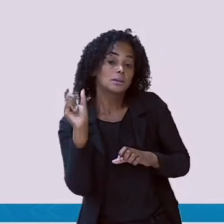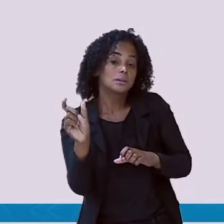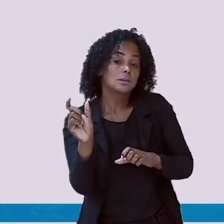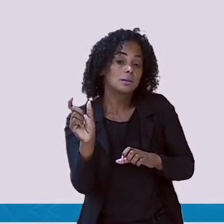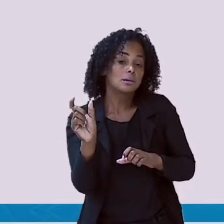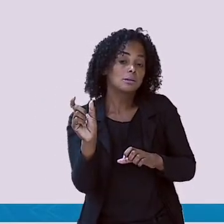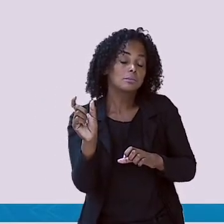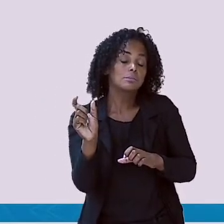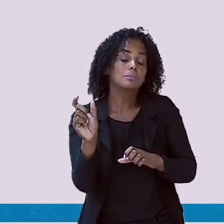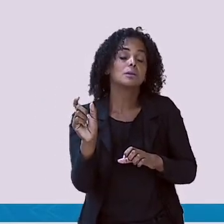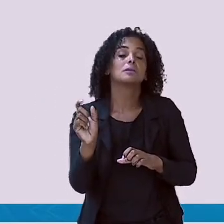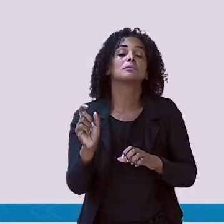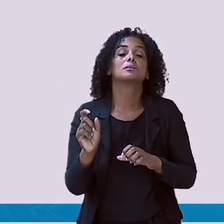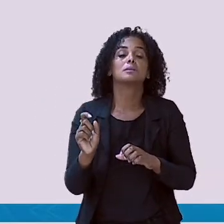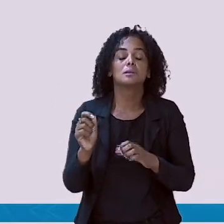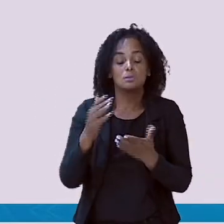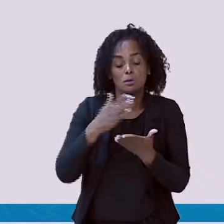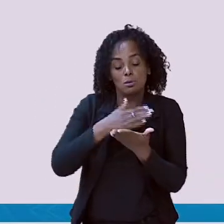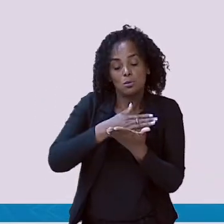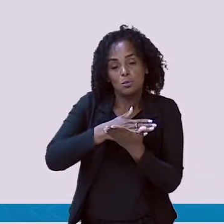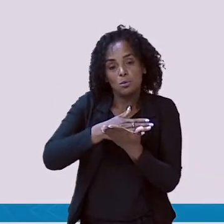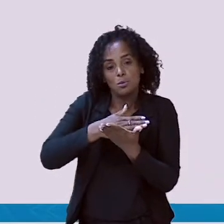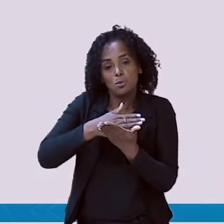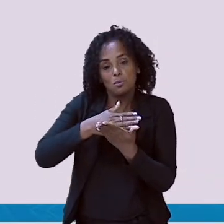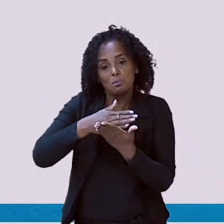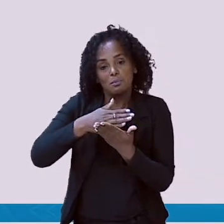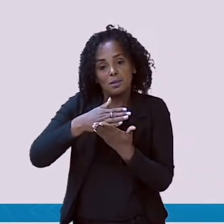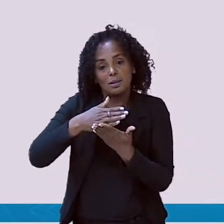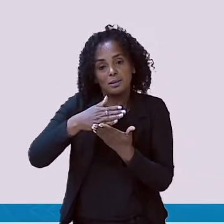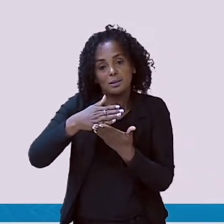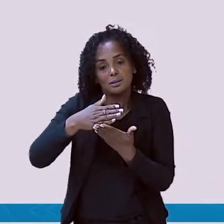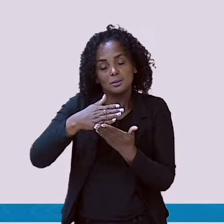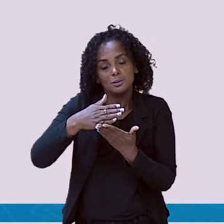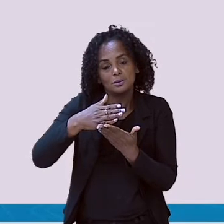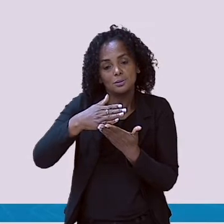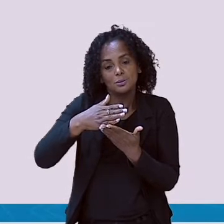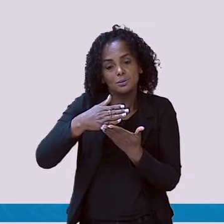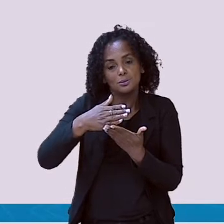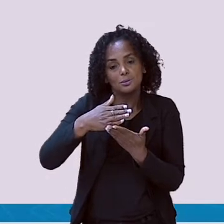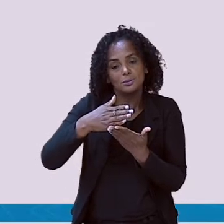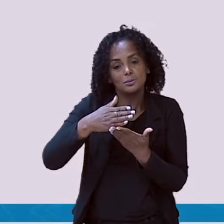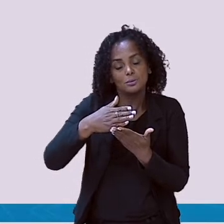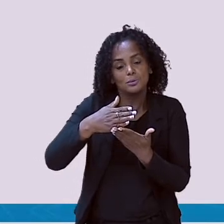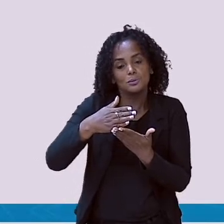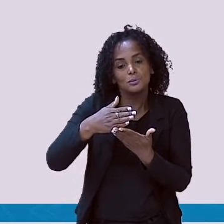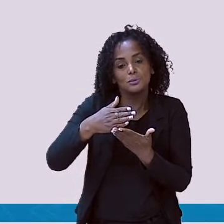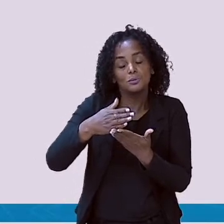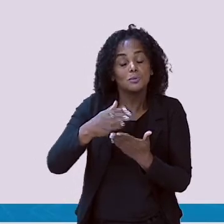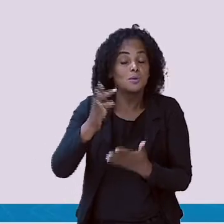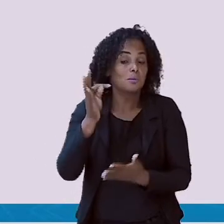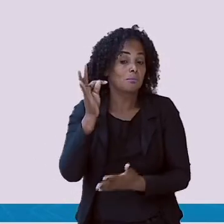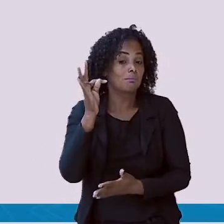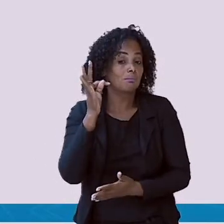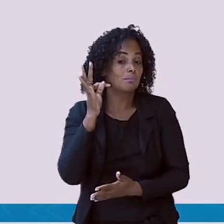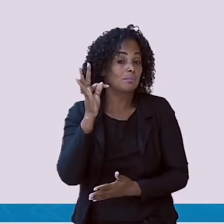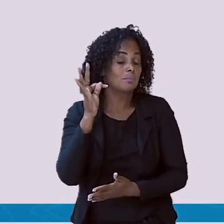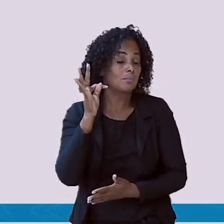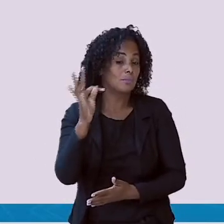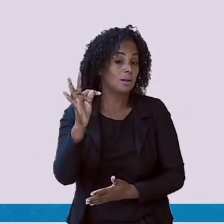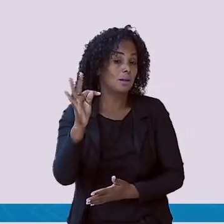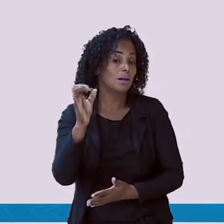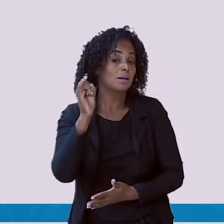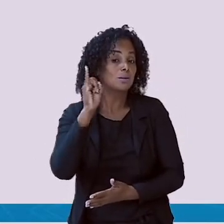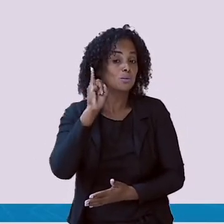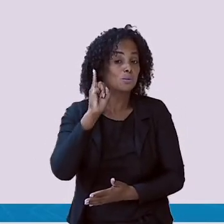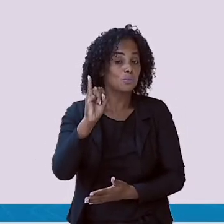Ti. Então, vamos colocar aqui. A sílaba, a letra T e a letra